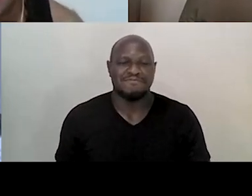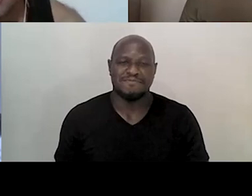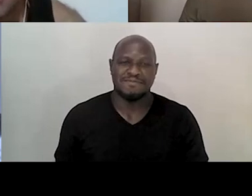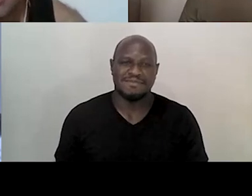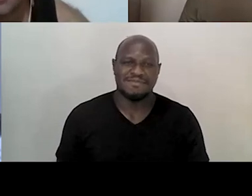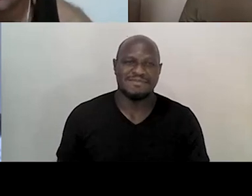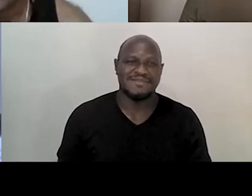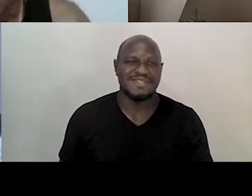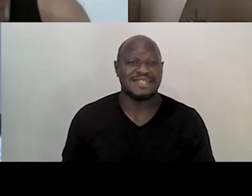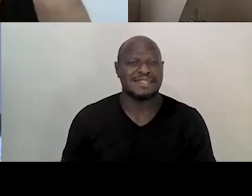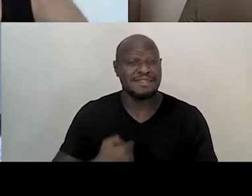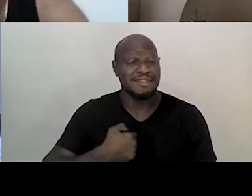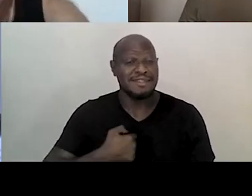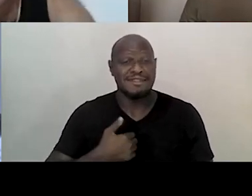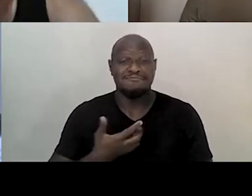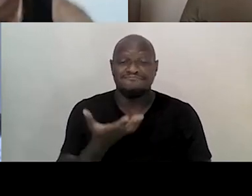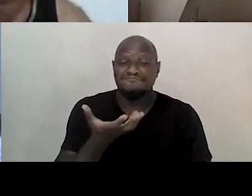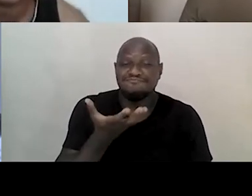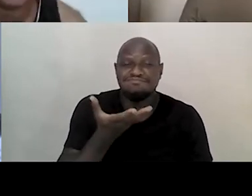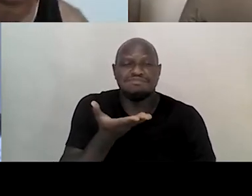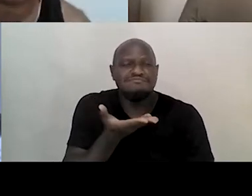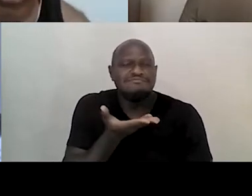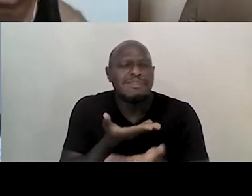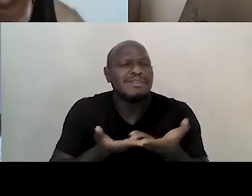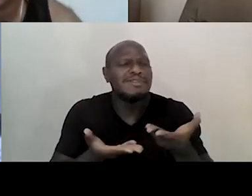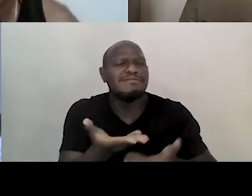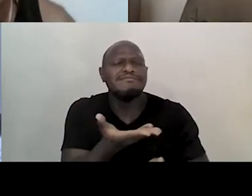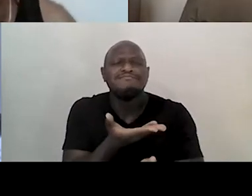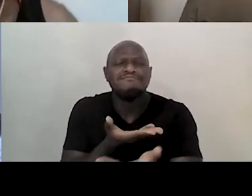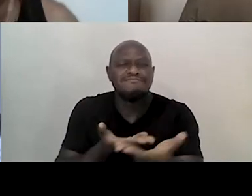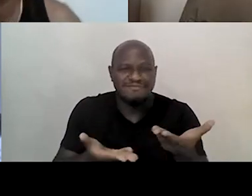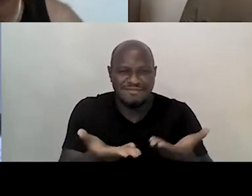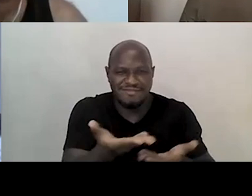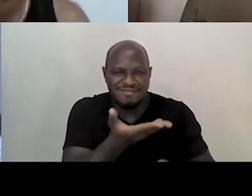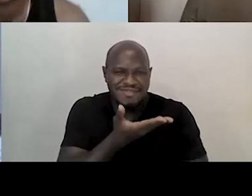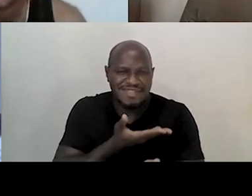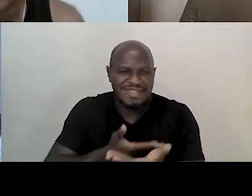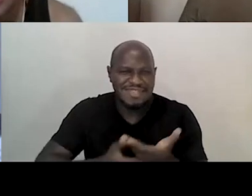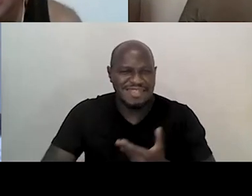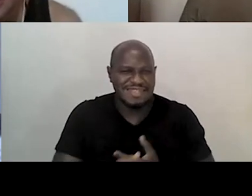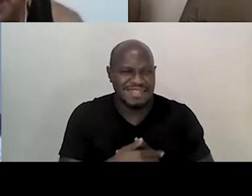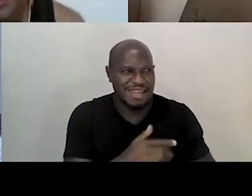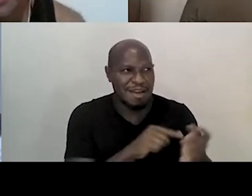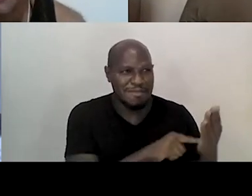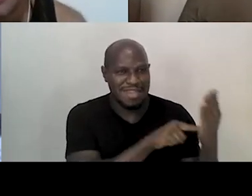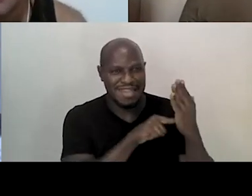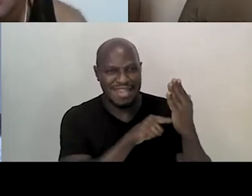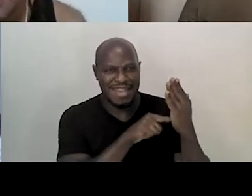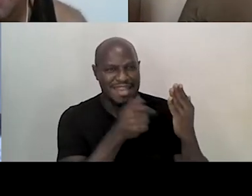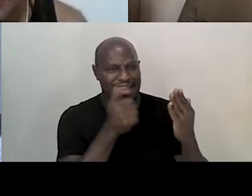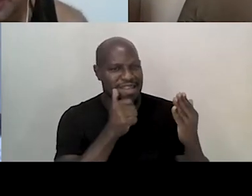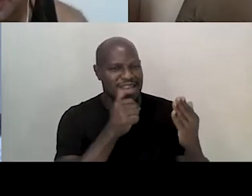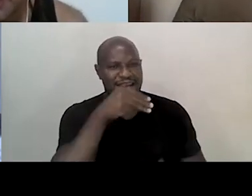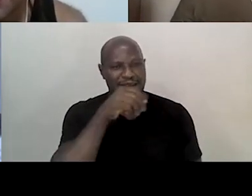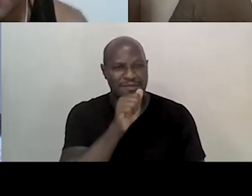Eu quero compartilhar, sim, a partir da provocação do Mafalda, só fazer uma linha rápida também,